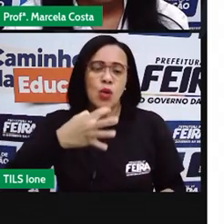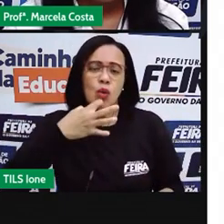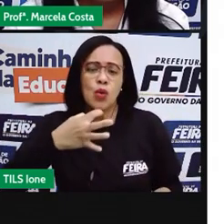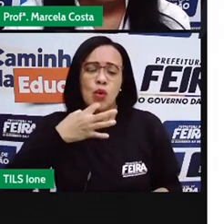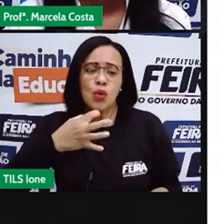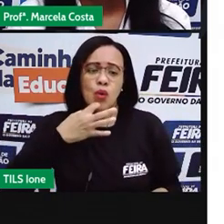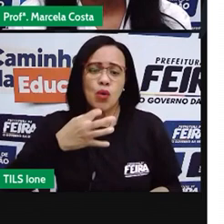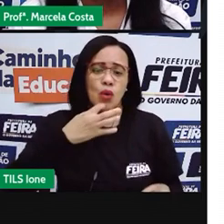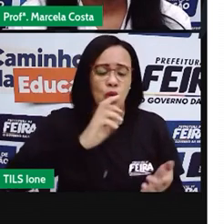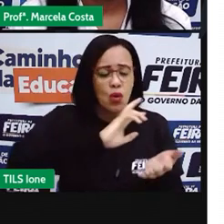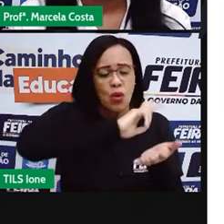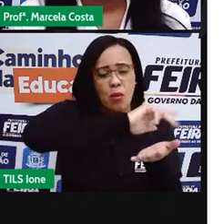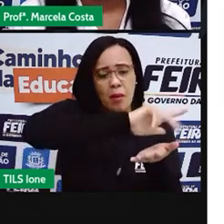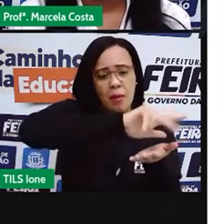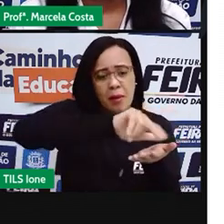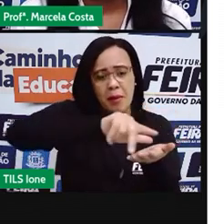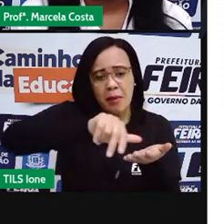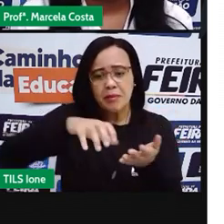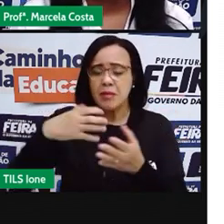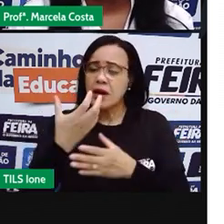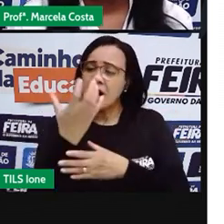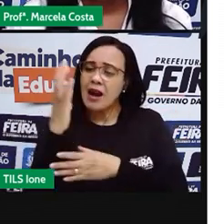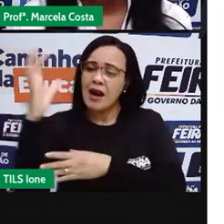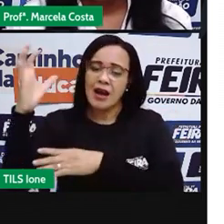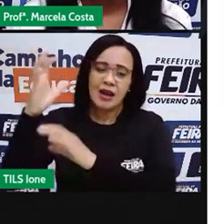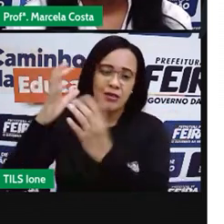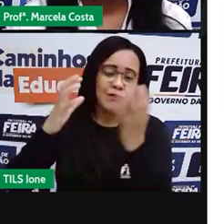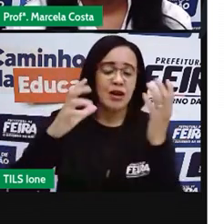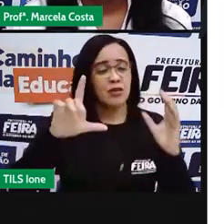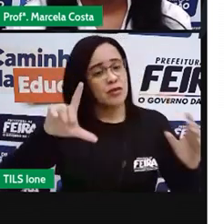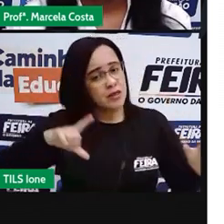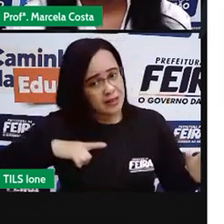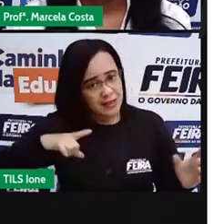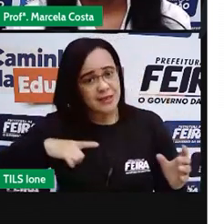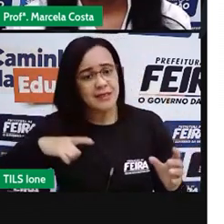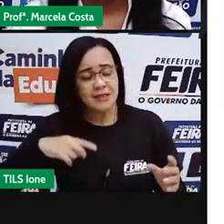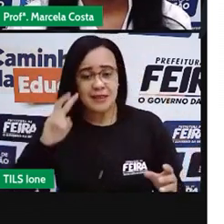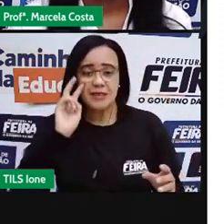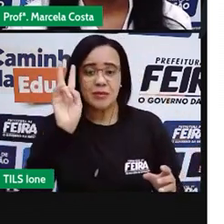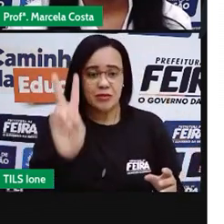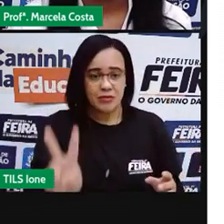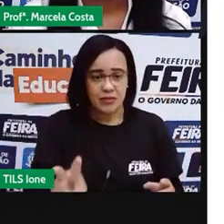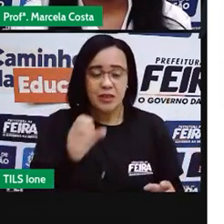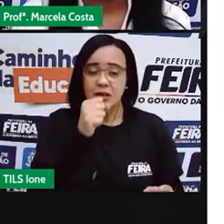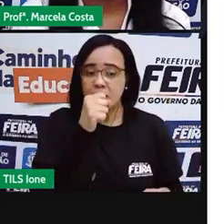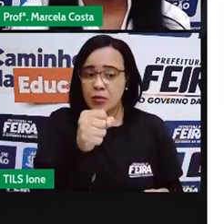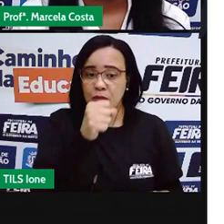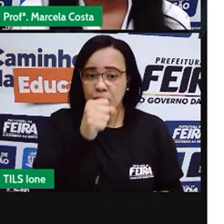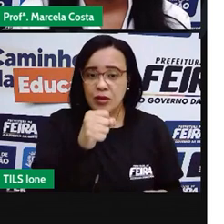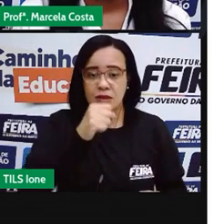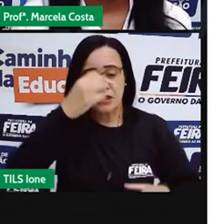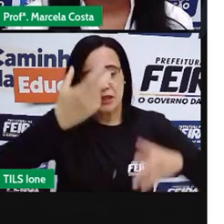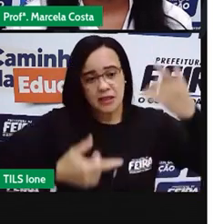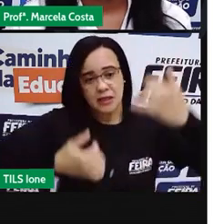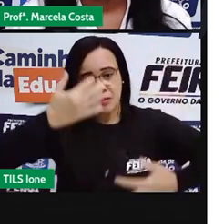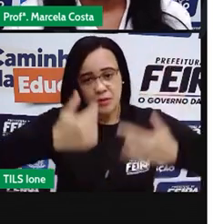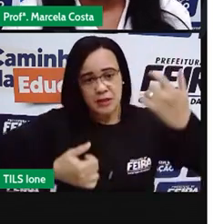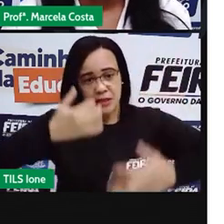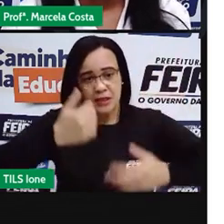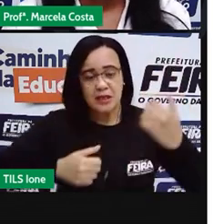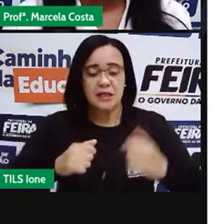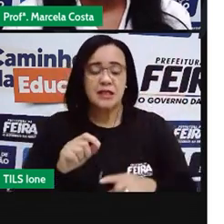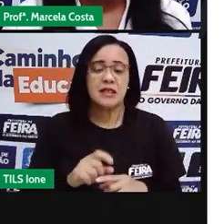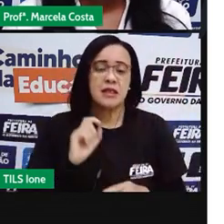de árvores que a gente observa nas avenidas. Vamos ver a reportagem que fala da árvore